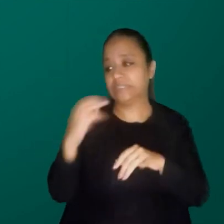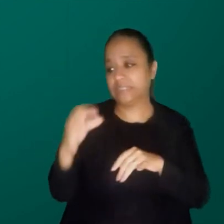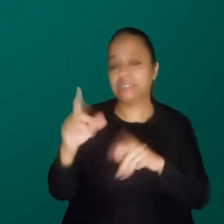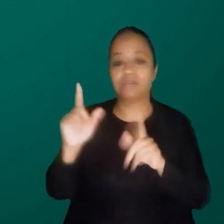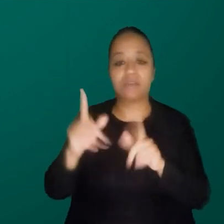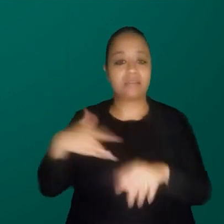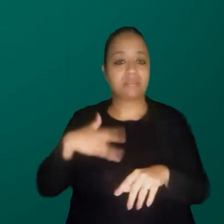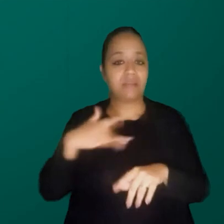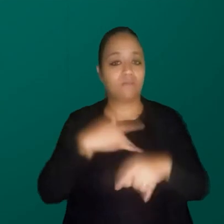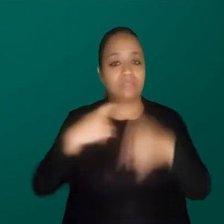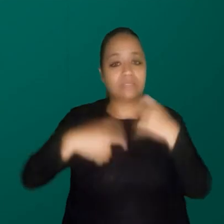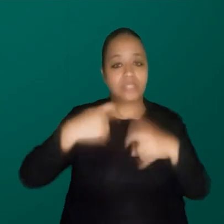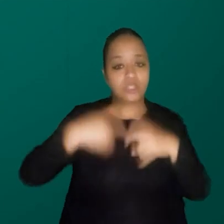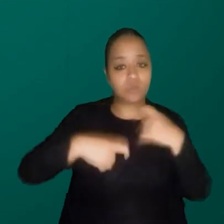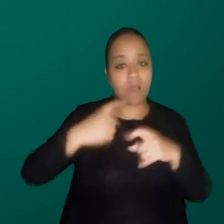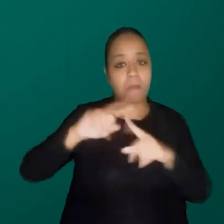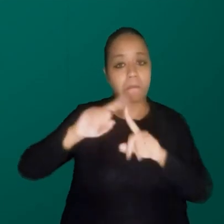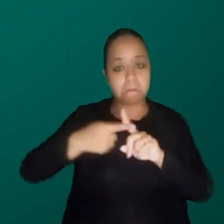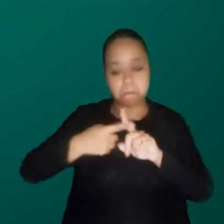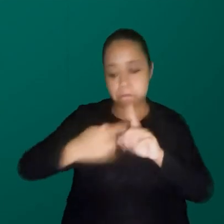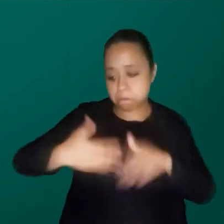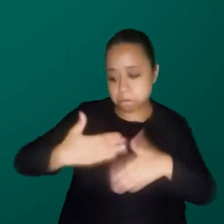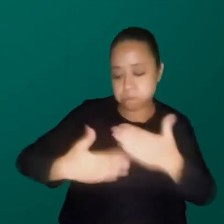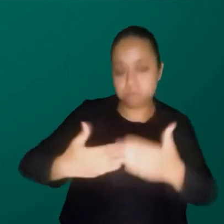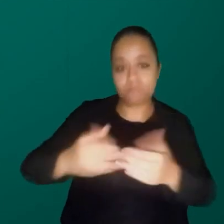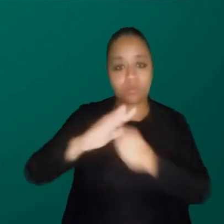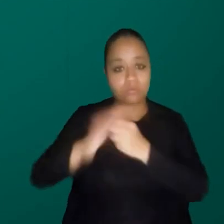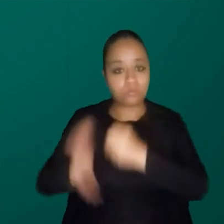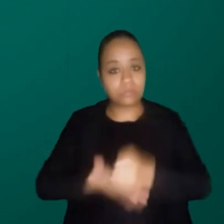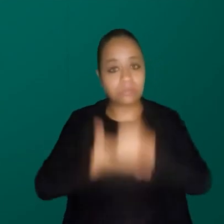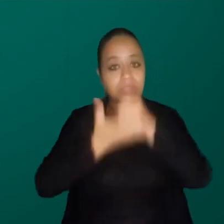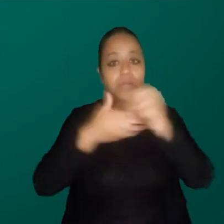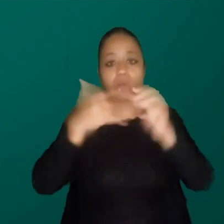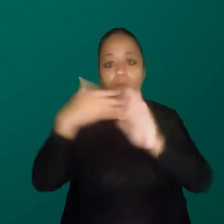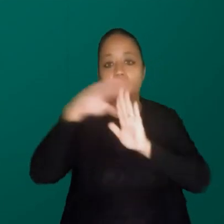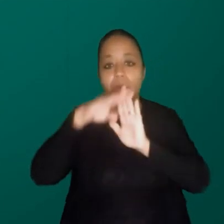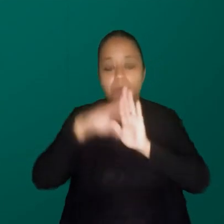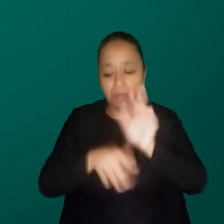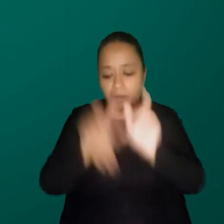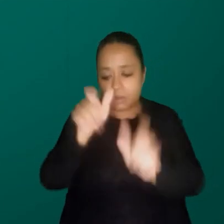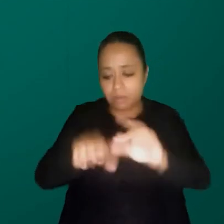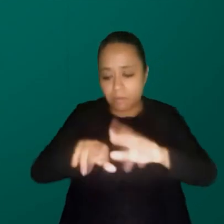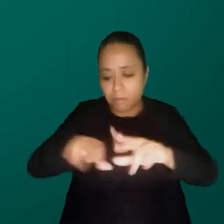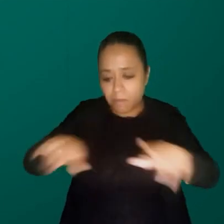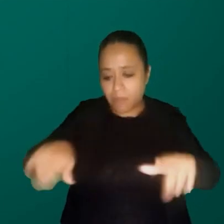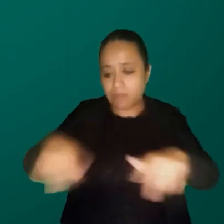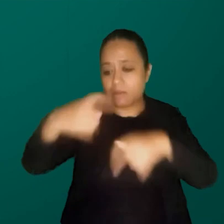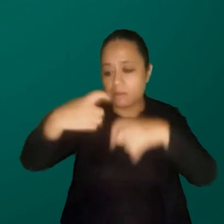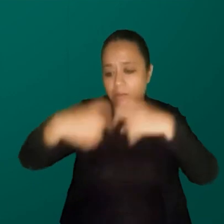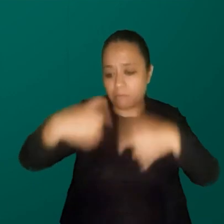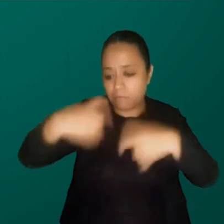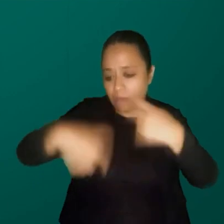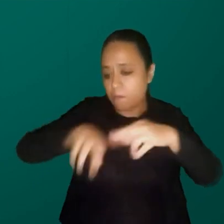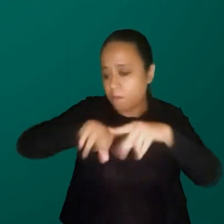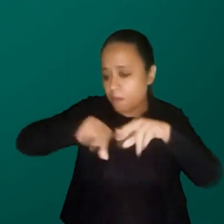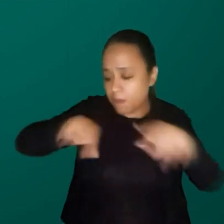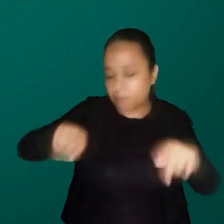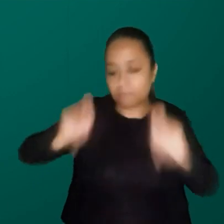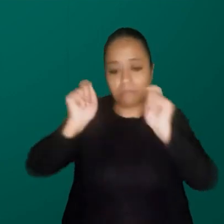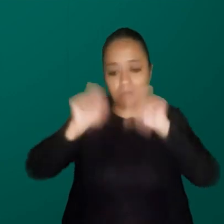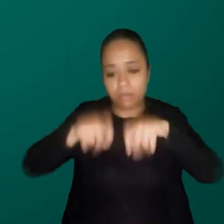saúde sexual reprodutiva, para desenvolvimento sustentável, pautado na diversidade sexual, na diversidade de